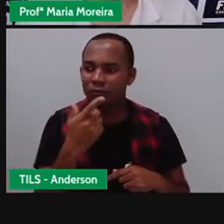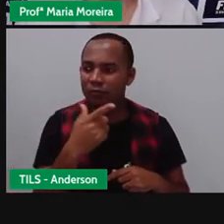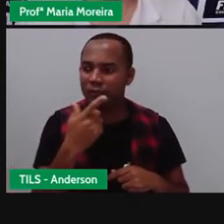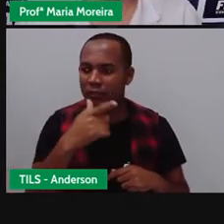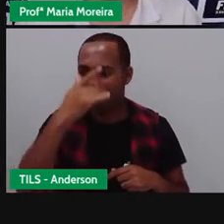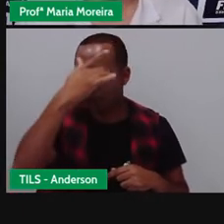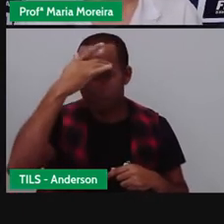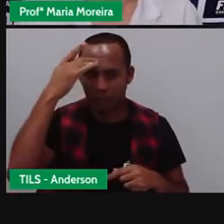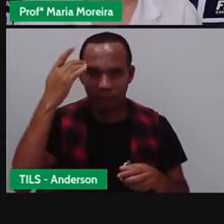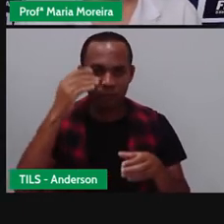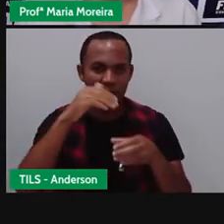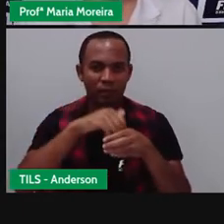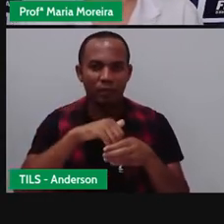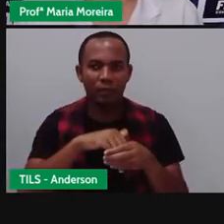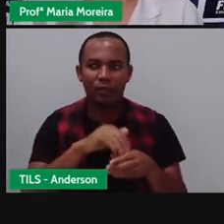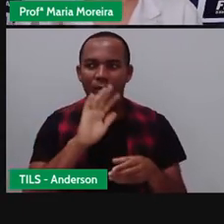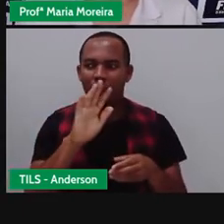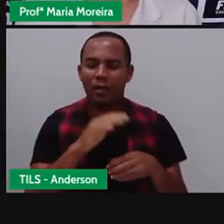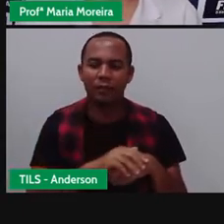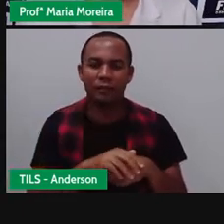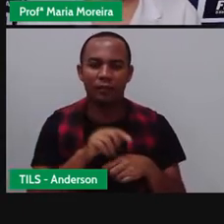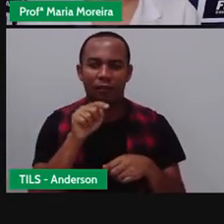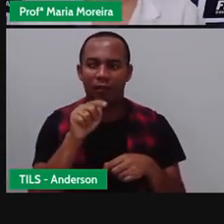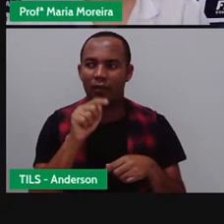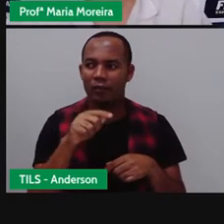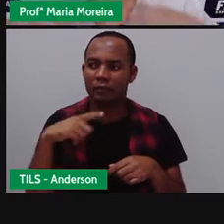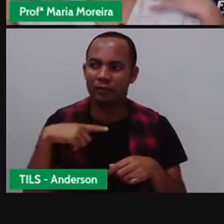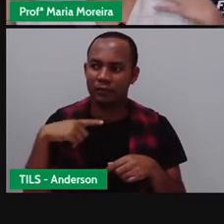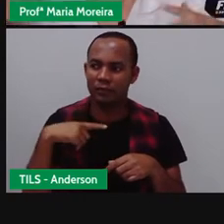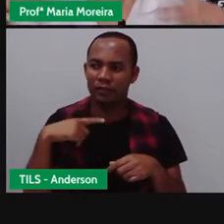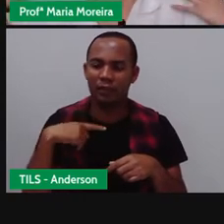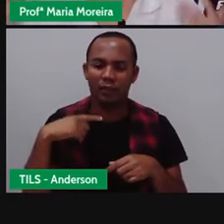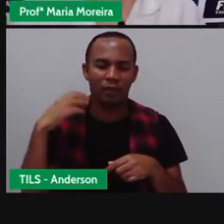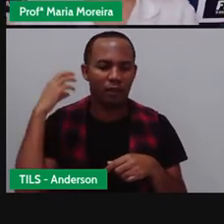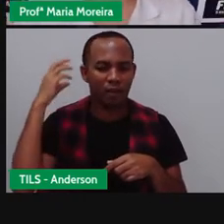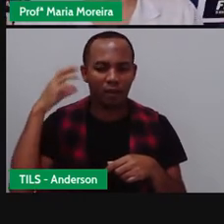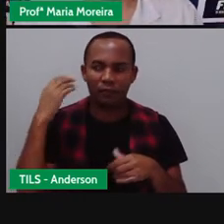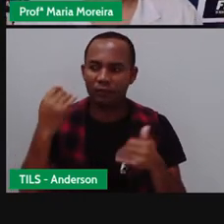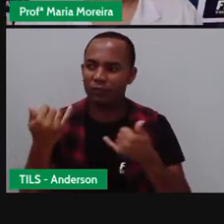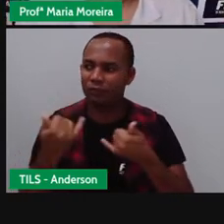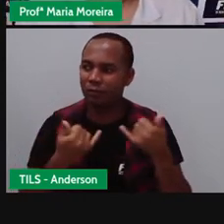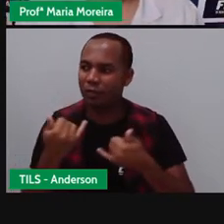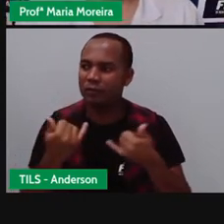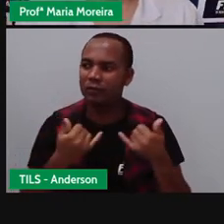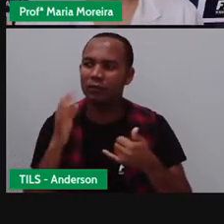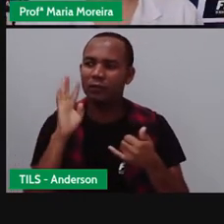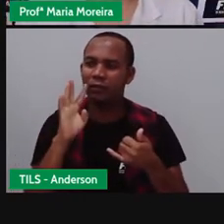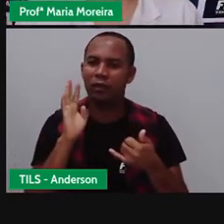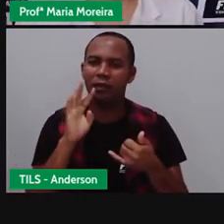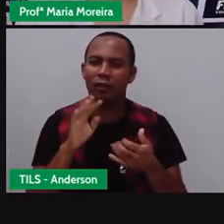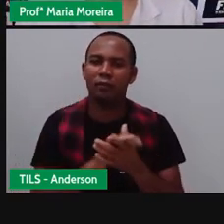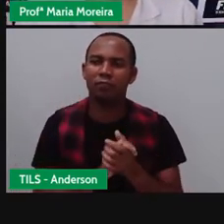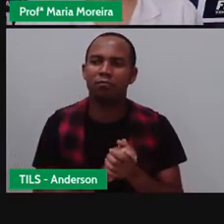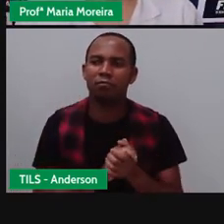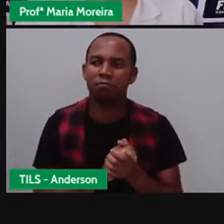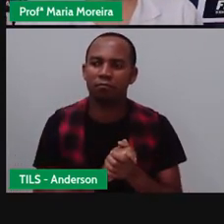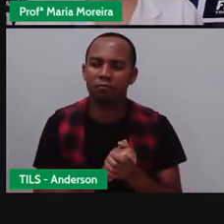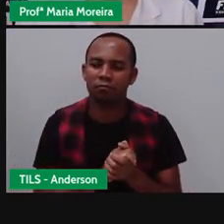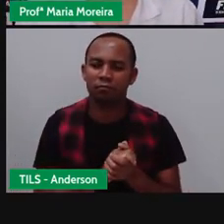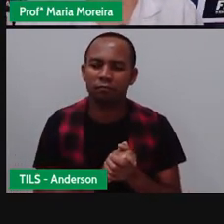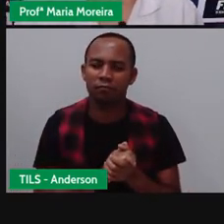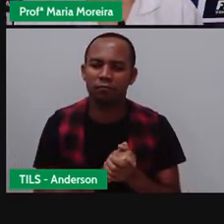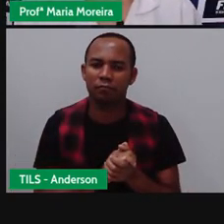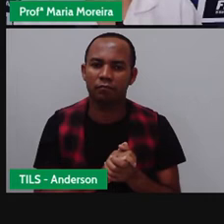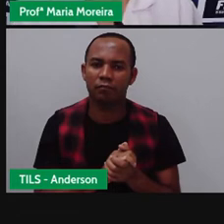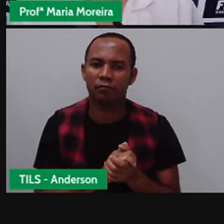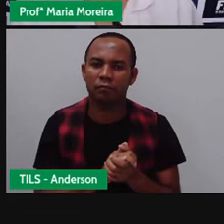ser aquelas pessoas. E essa transmissão de rádio trazia o quê? Informação. Olha só que bacana, não